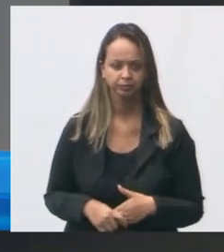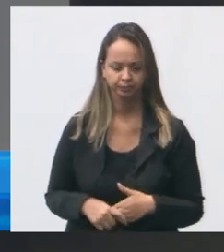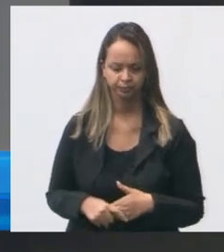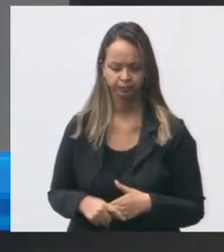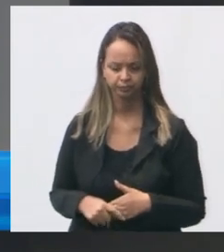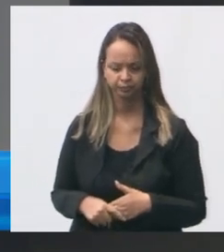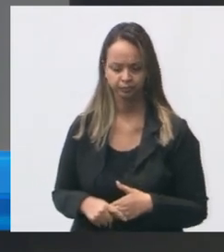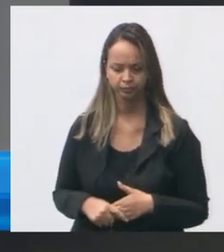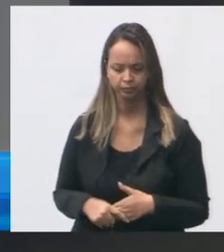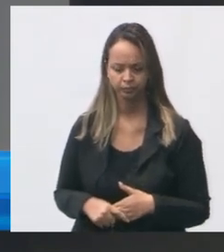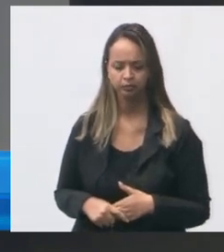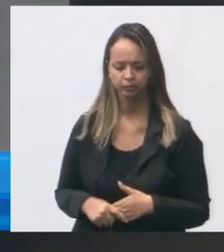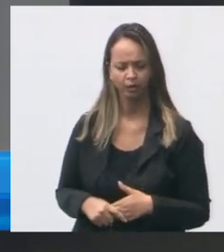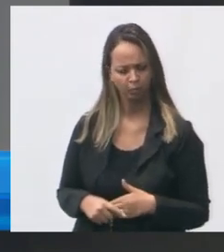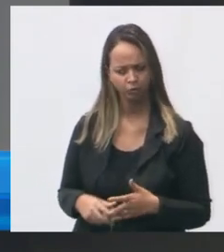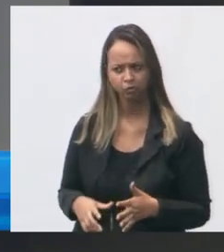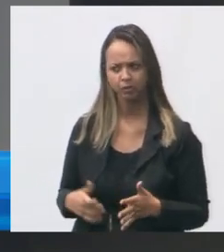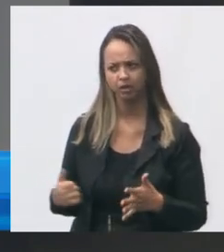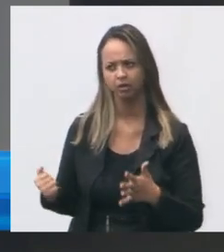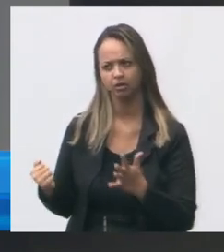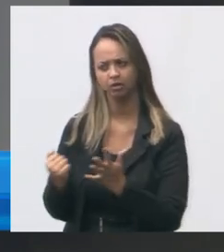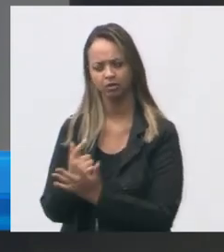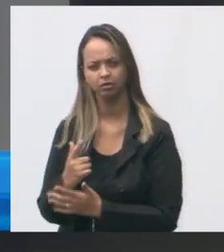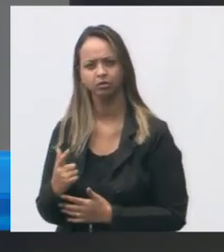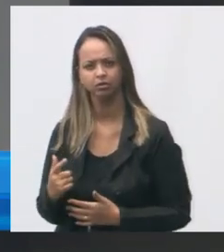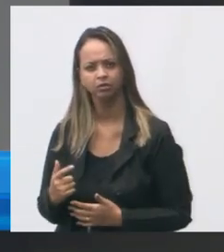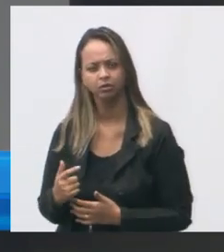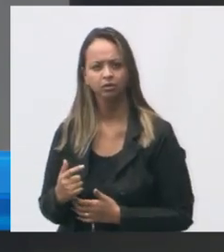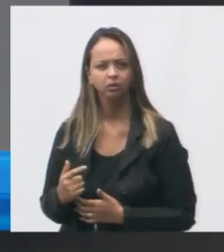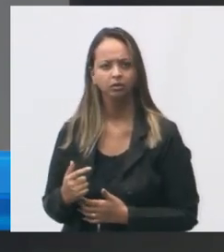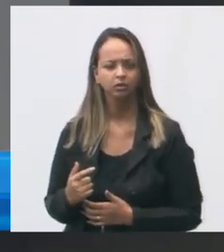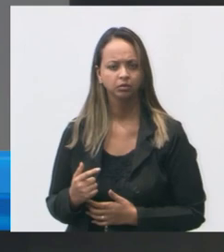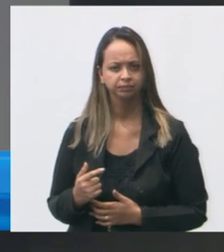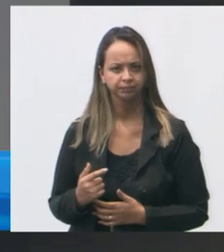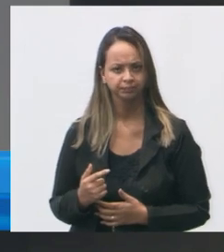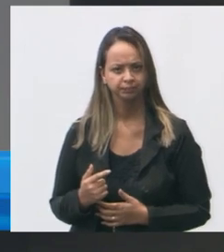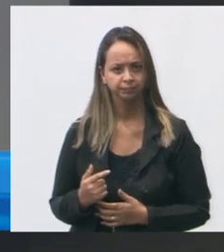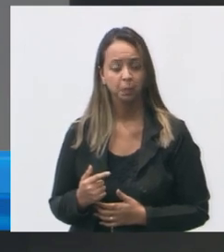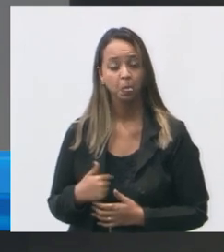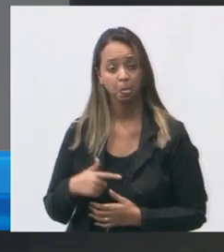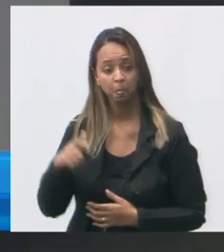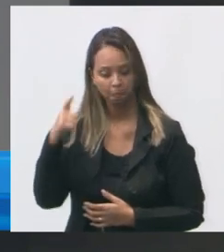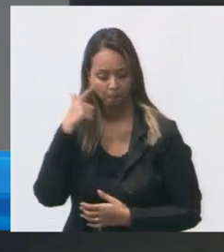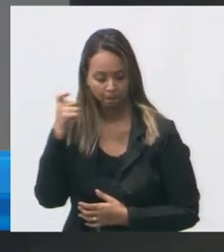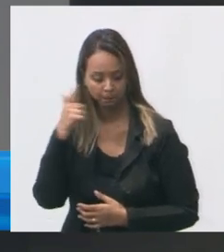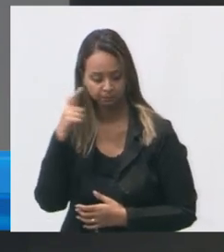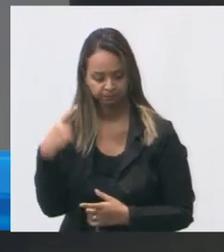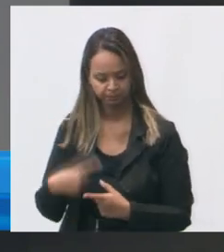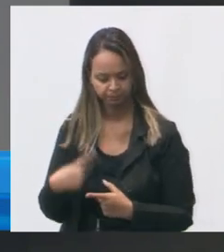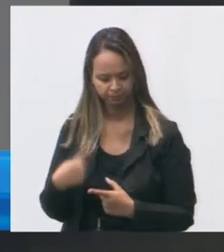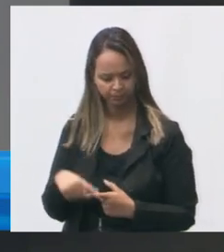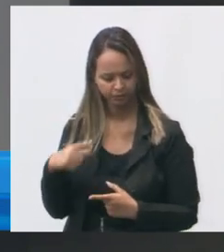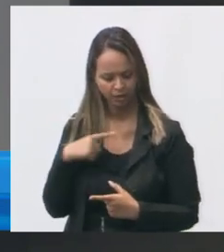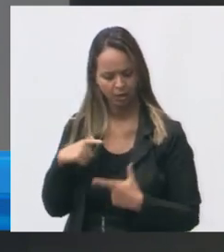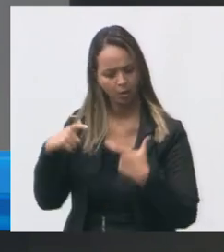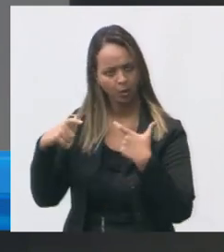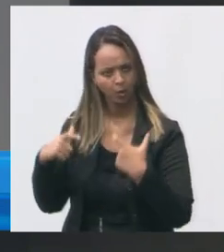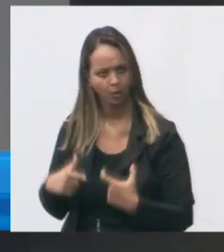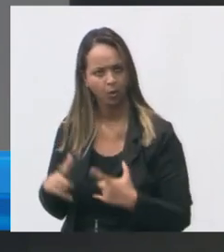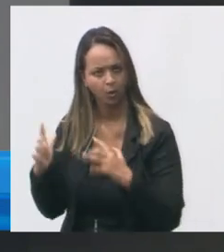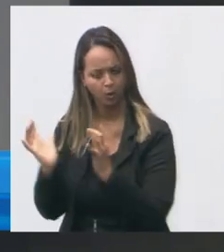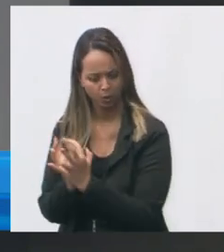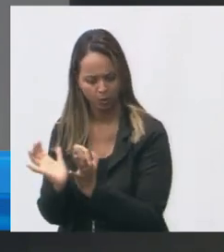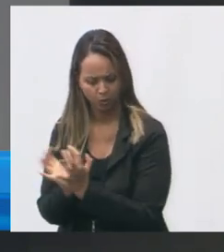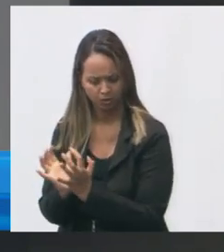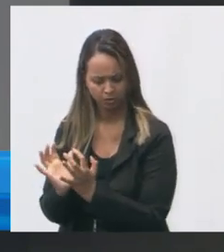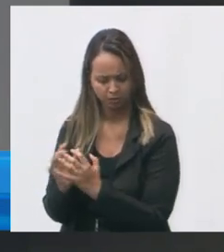compra de novos armários também básico em todas aqui a gente achou interessante a unidade tem um padrão isso deveria ser